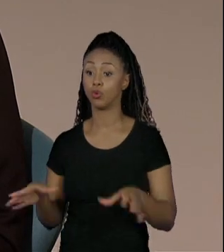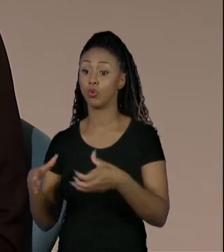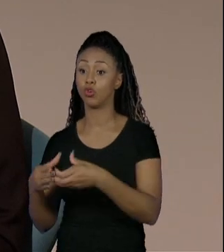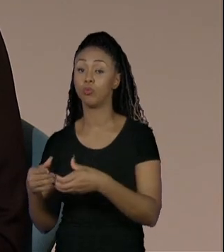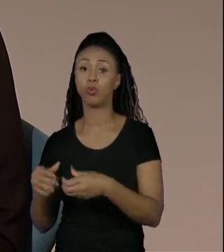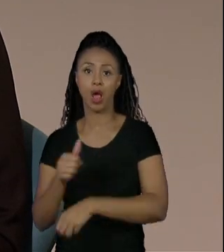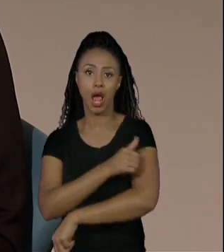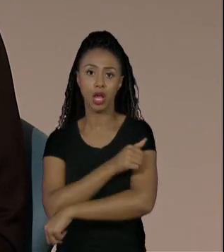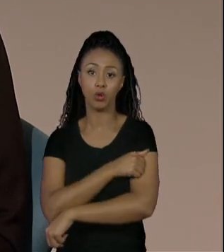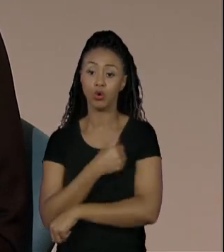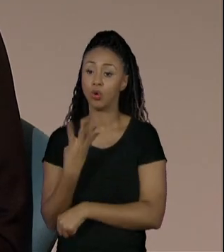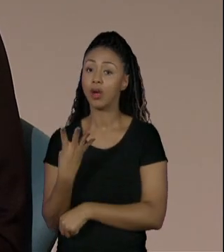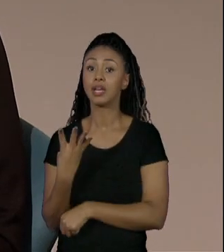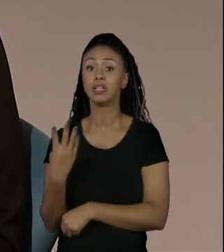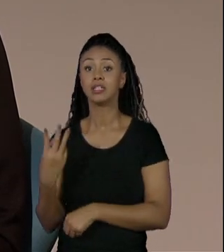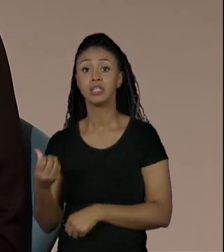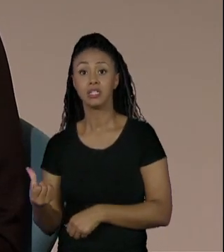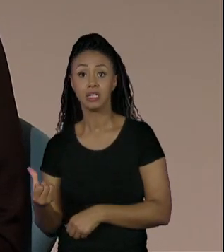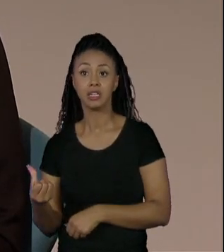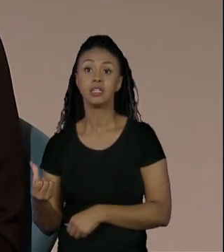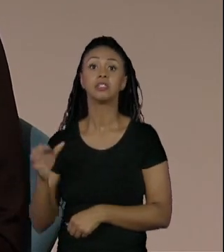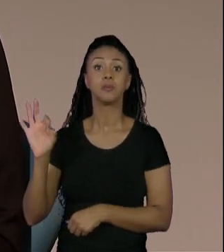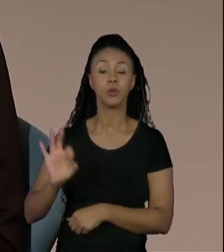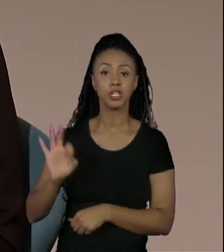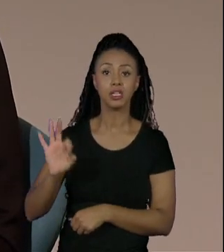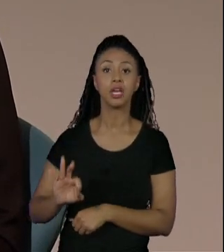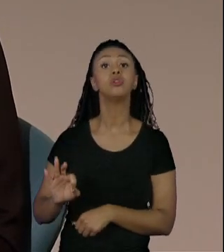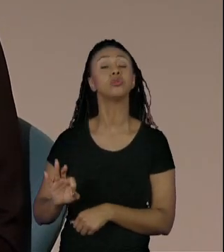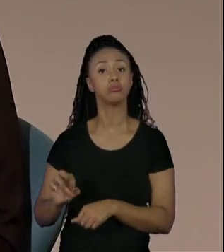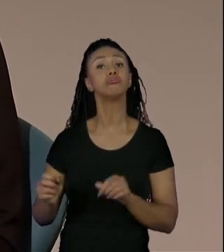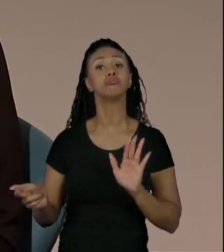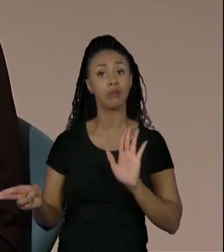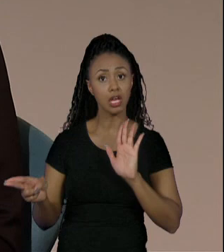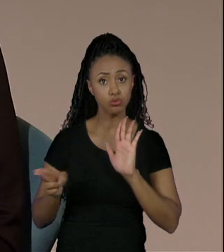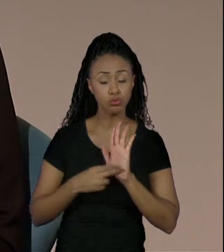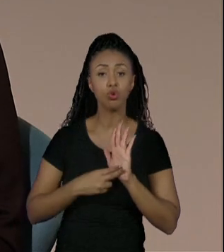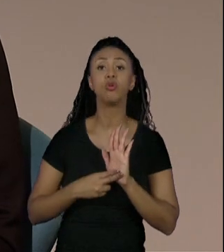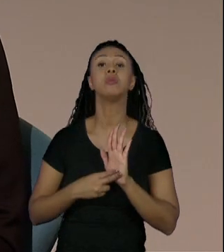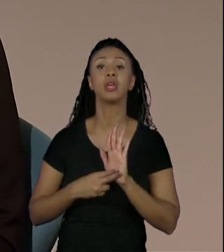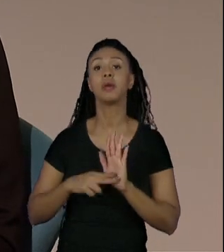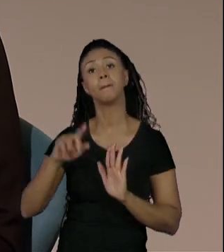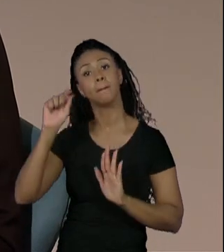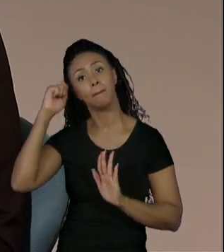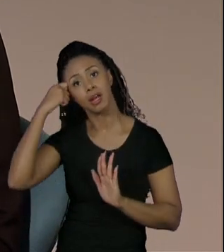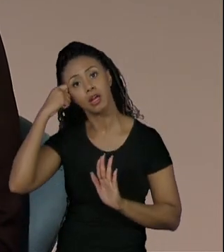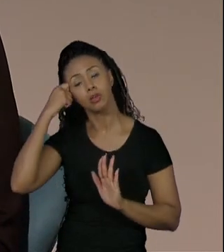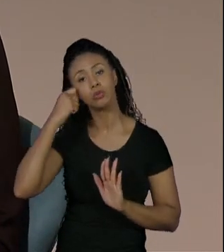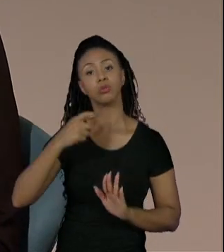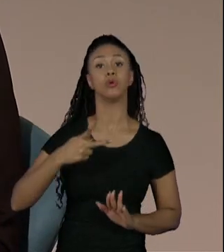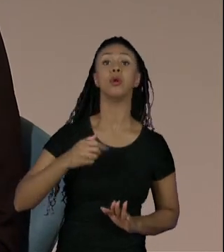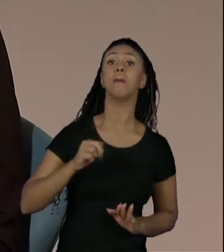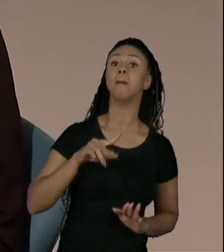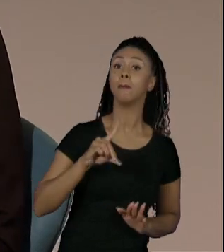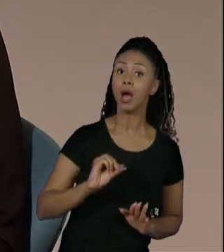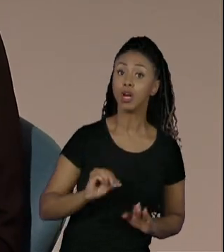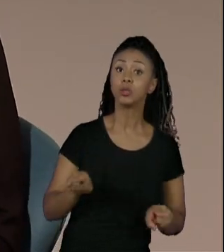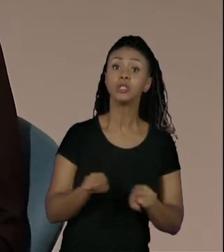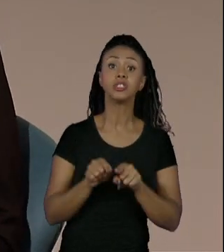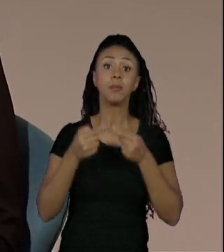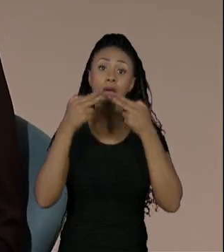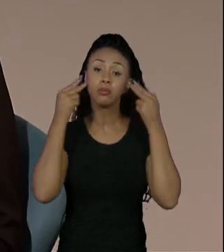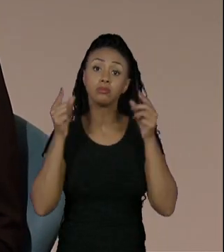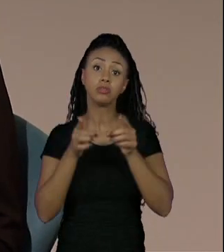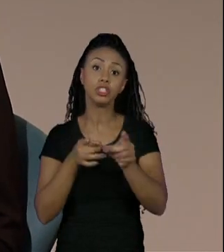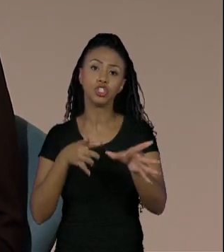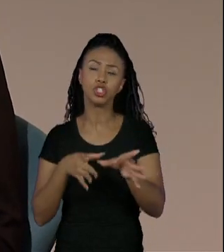nossos alunos se declaram pretos, pardos e indígenas. Isso é um número belíssimo. Nós temos mais de 1%, apesar de